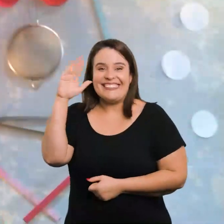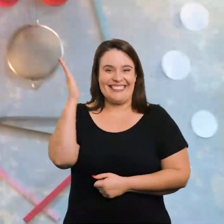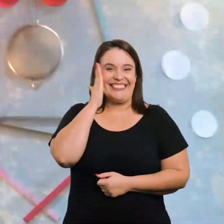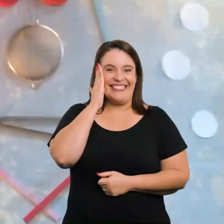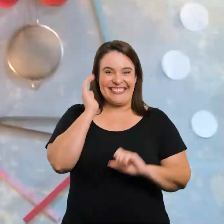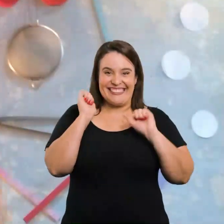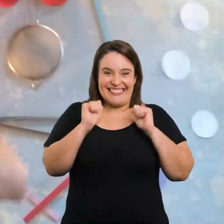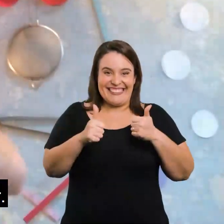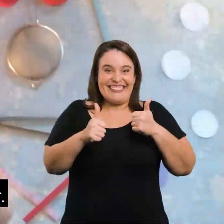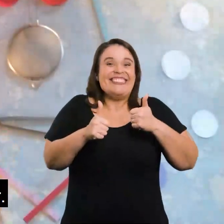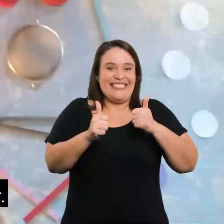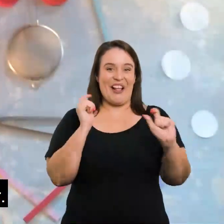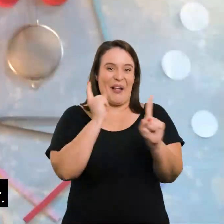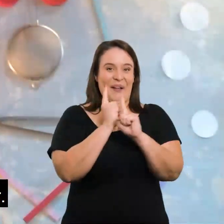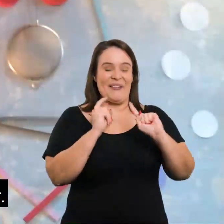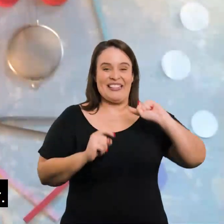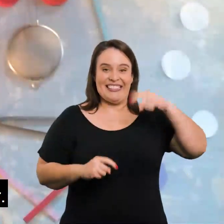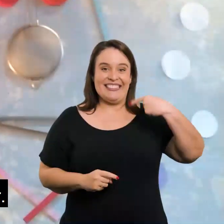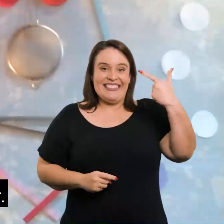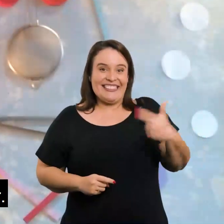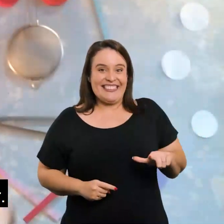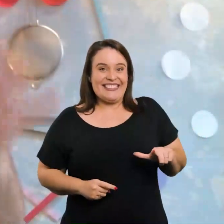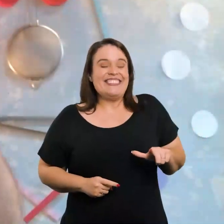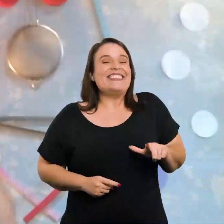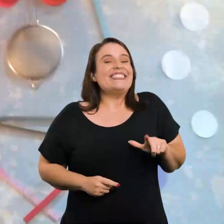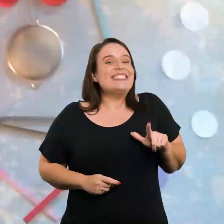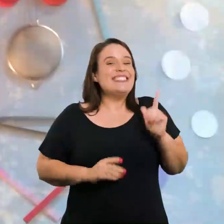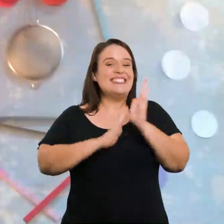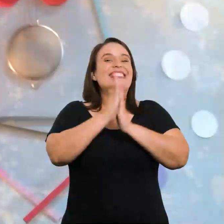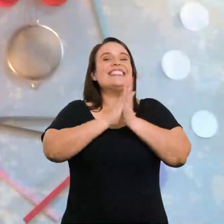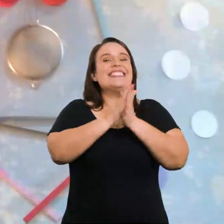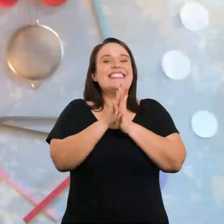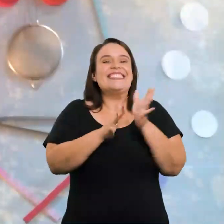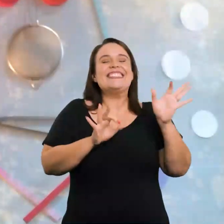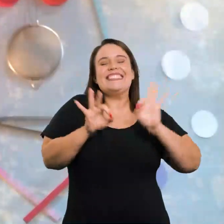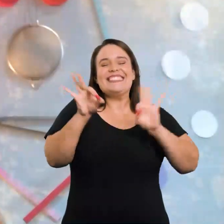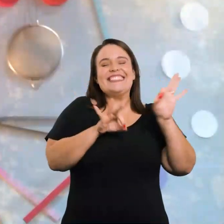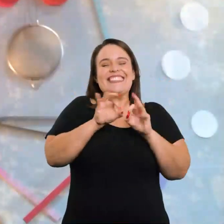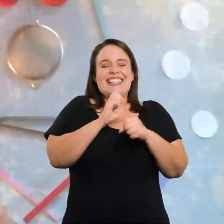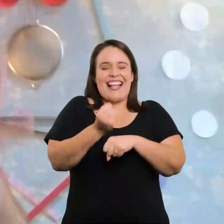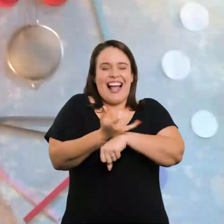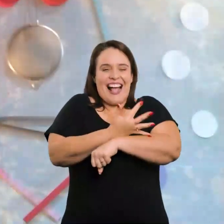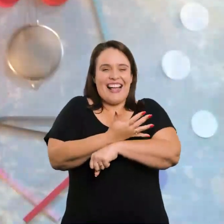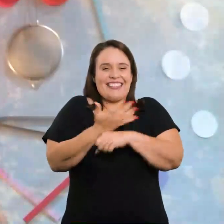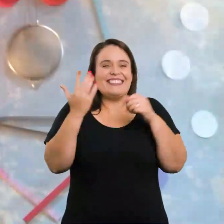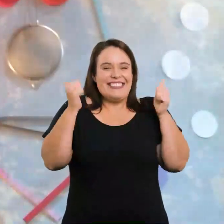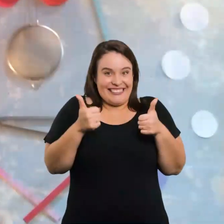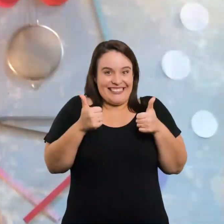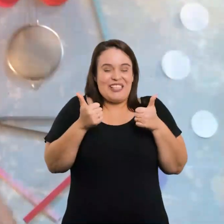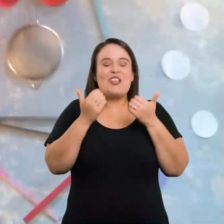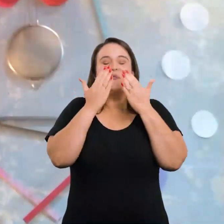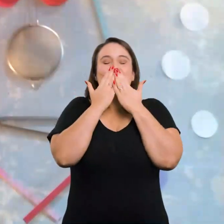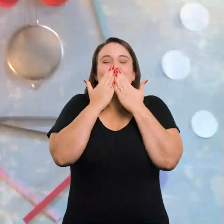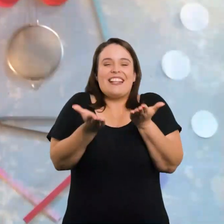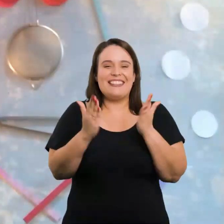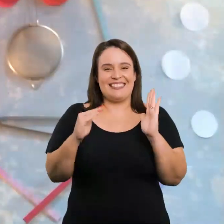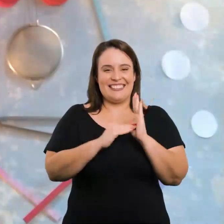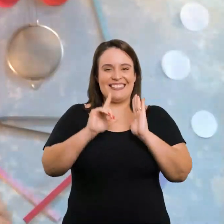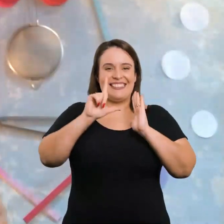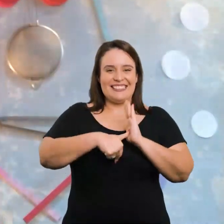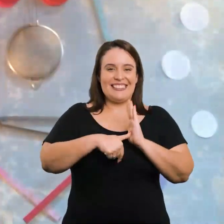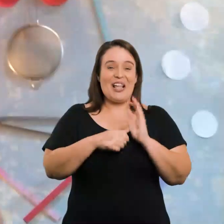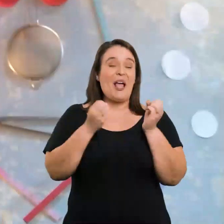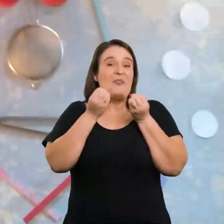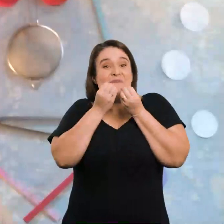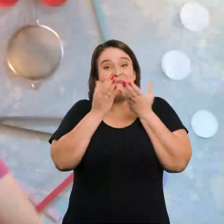Conta para a gente aqui. Que a está curioso para saber, tá bom? A gente vai se encontrar mais vezes. Então, fiquem preparados para mais inspirações,